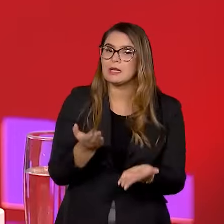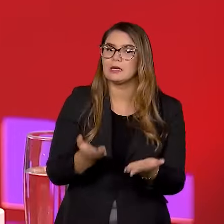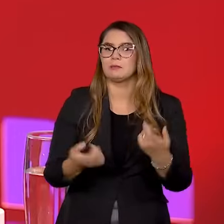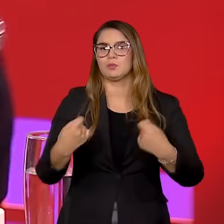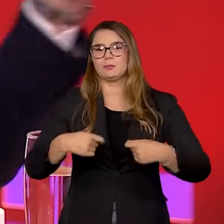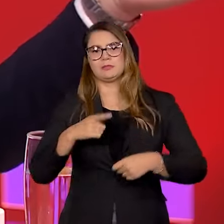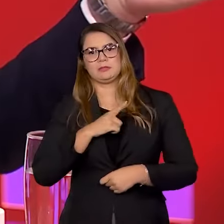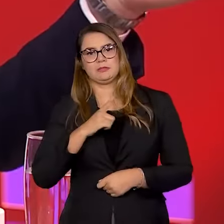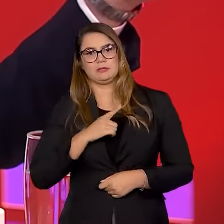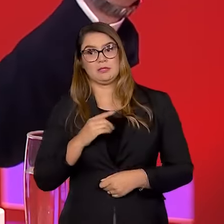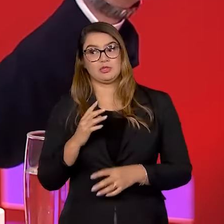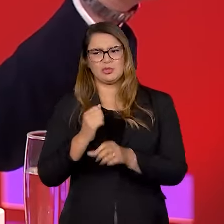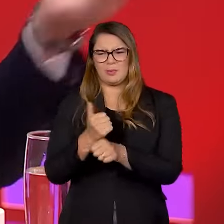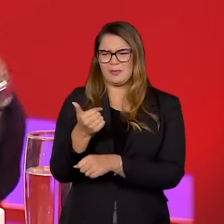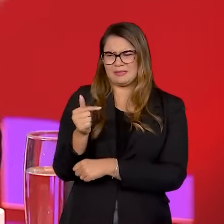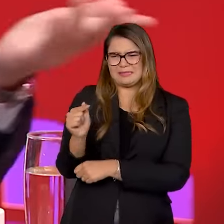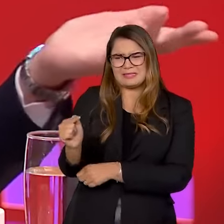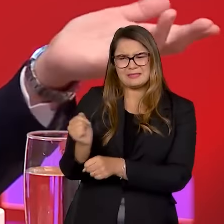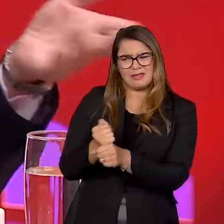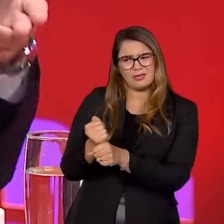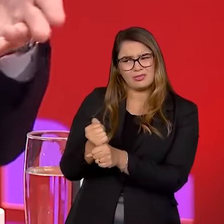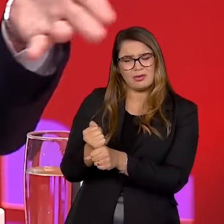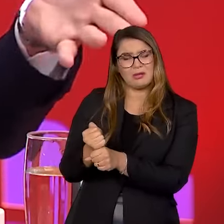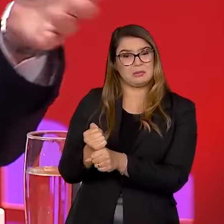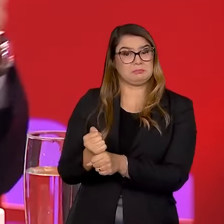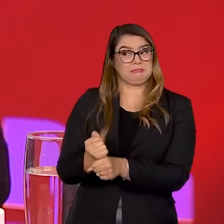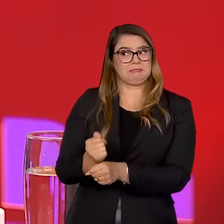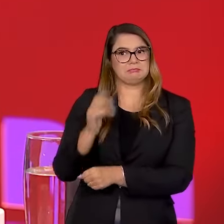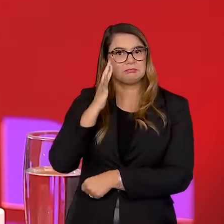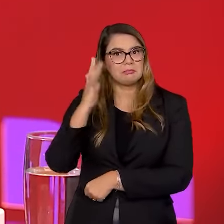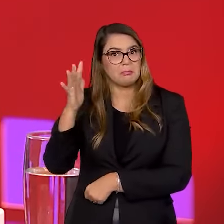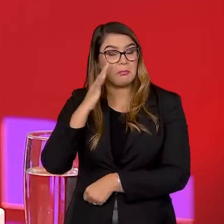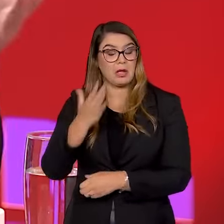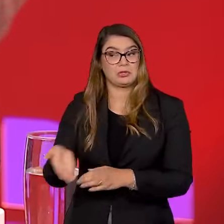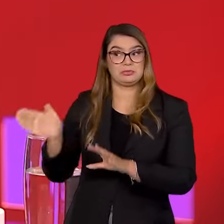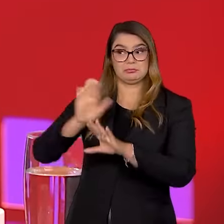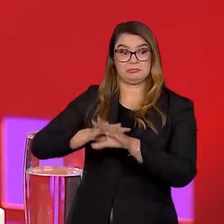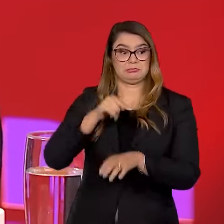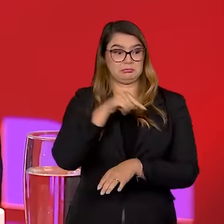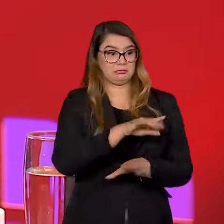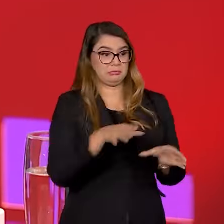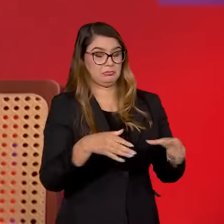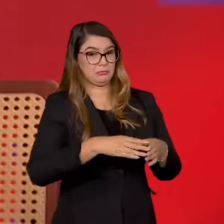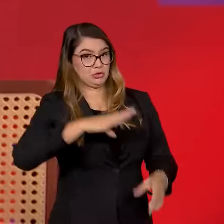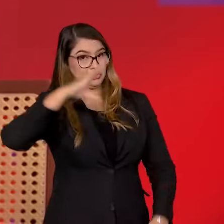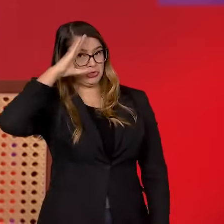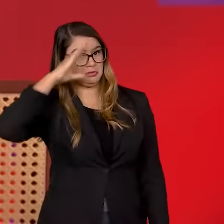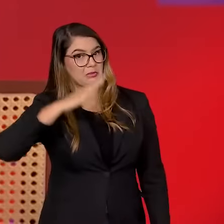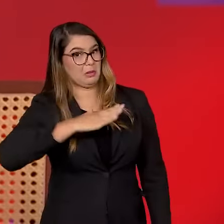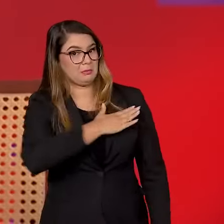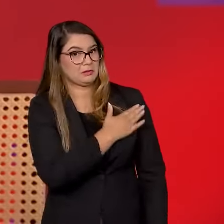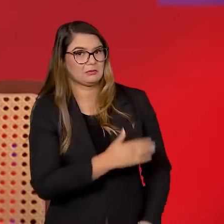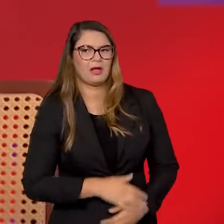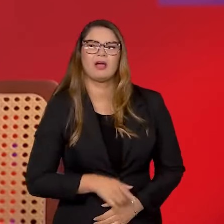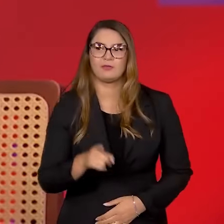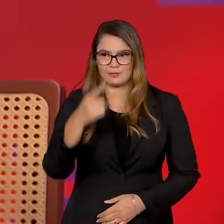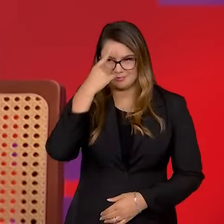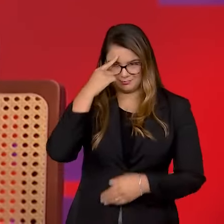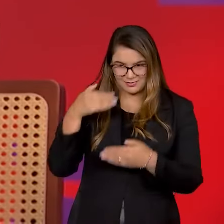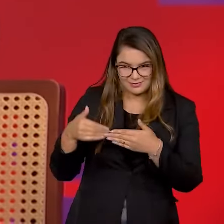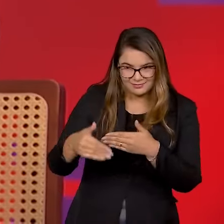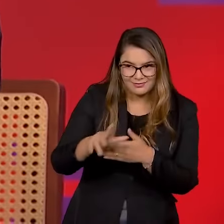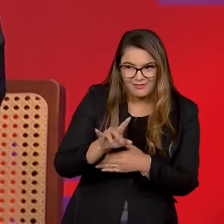razoabilidade, né? Se deu 17 anos para essa turma, você imagina o quanto que vai receber um militar, um general... Mas você acha que está chegando ou vai chegar